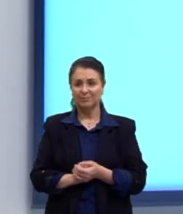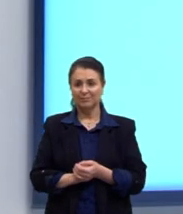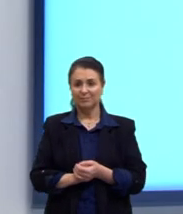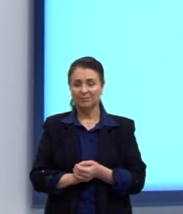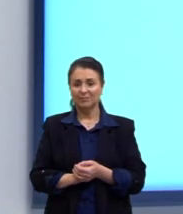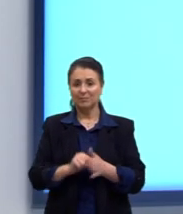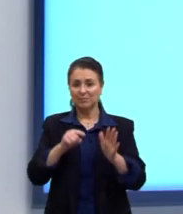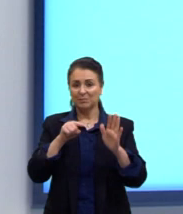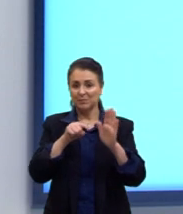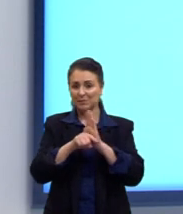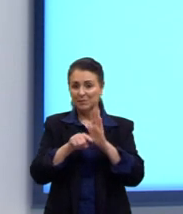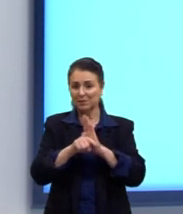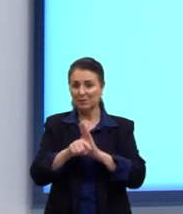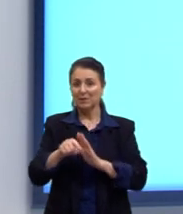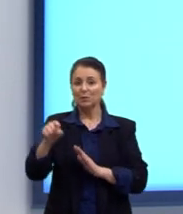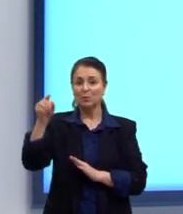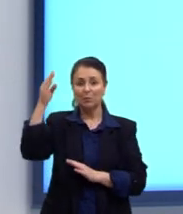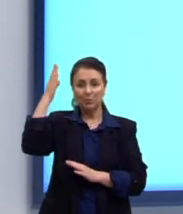provérbios.